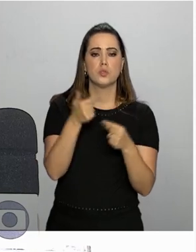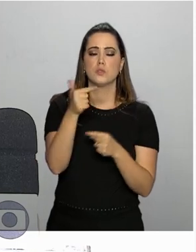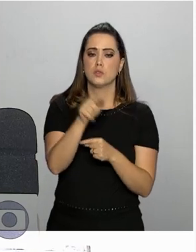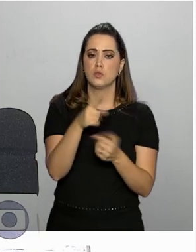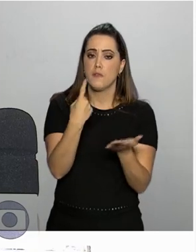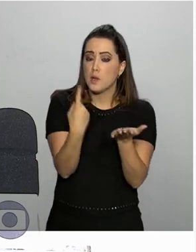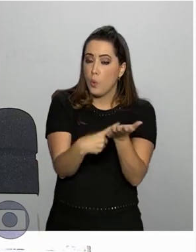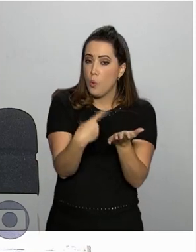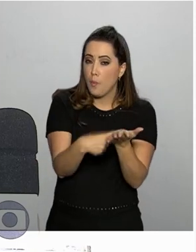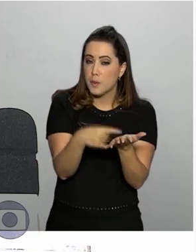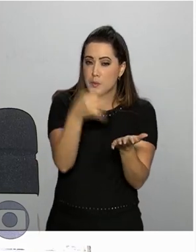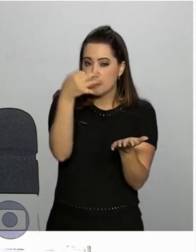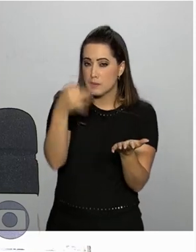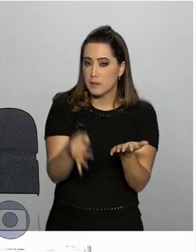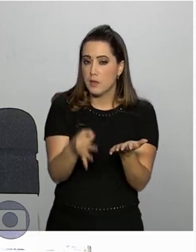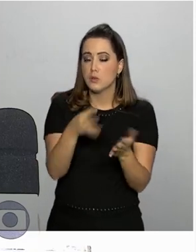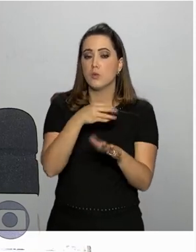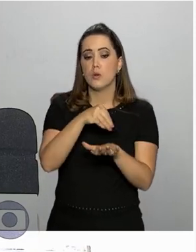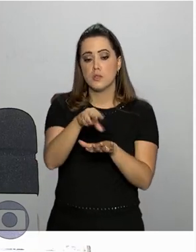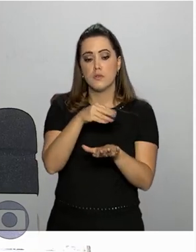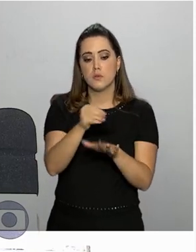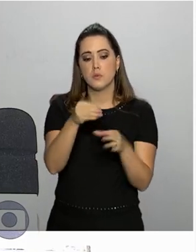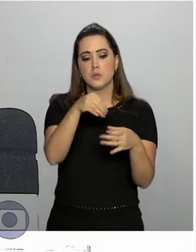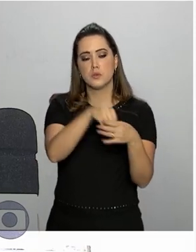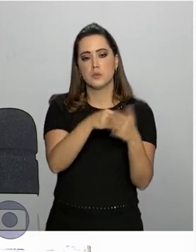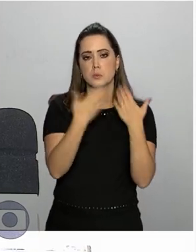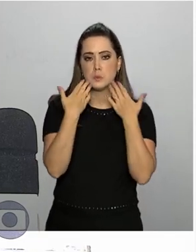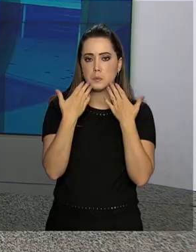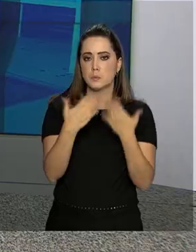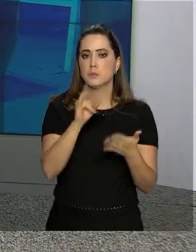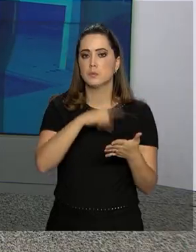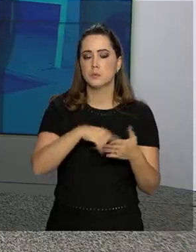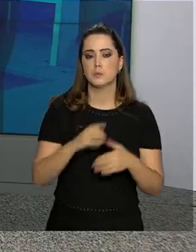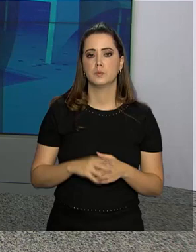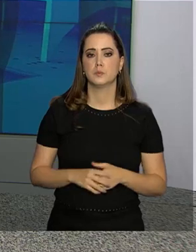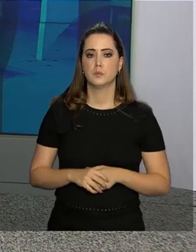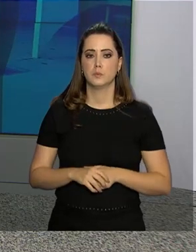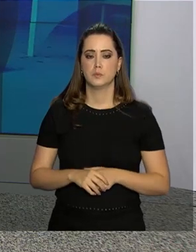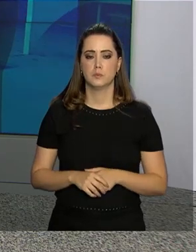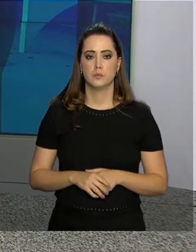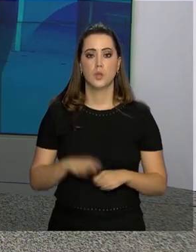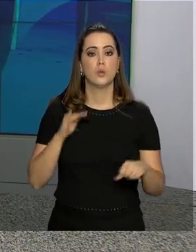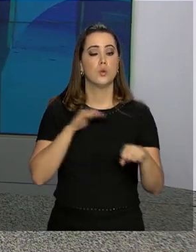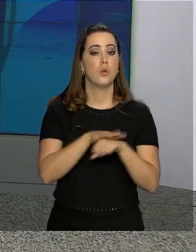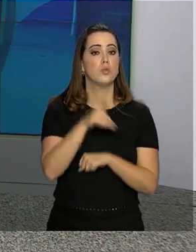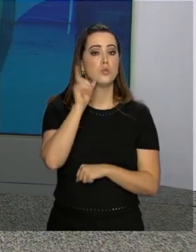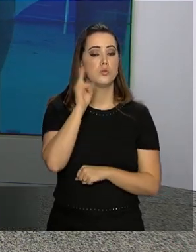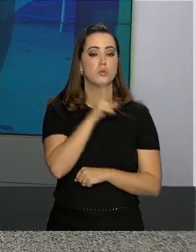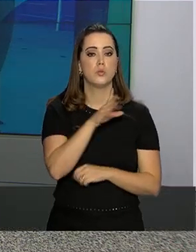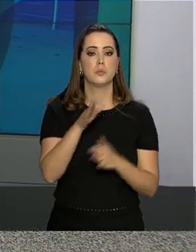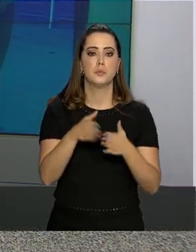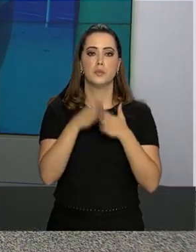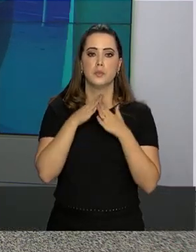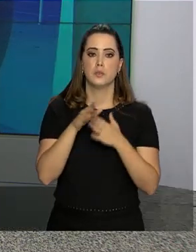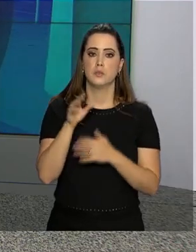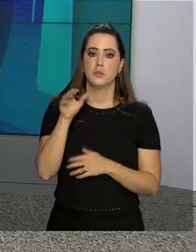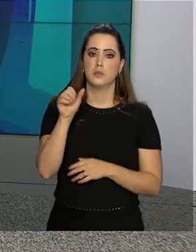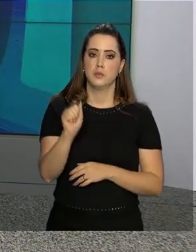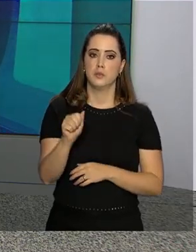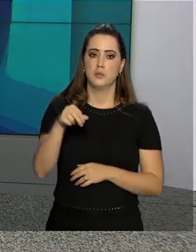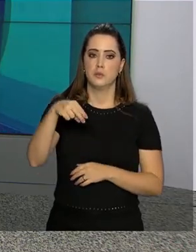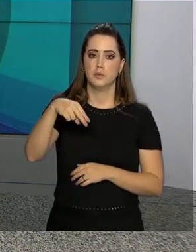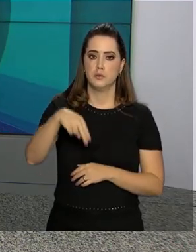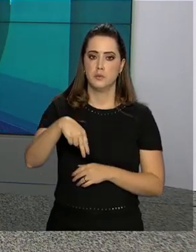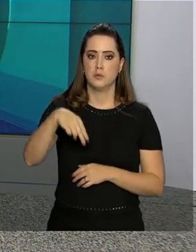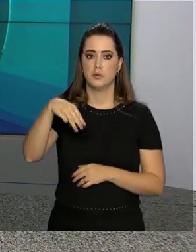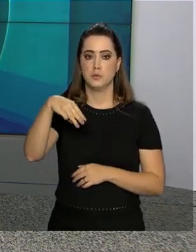o comprometimento com as informações apresentadas. Na noite de ontem, a pedido da Agência Nacional